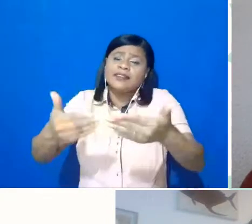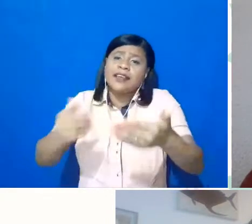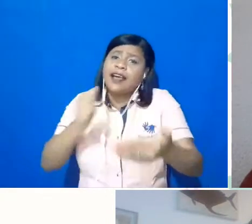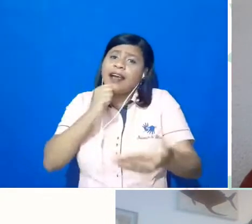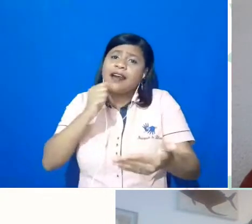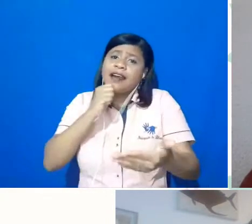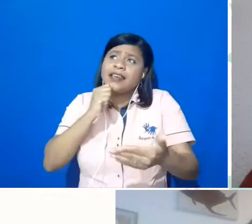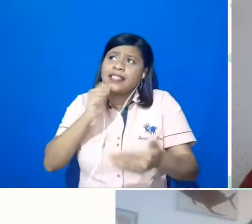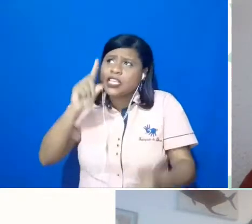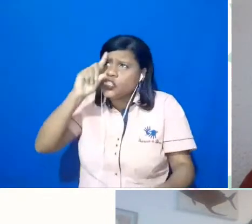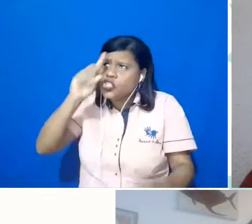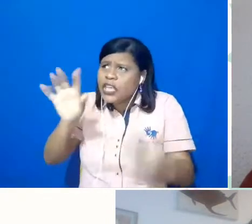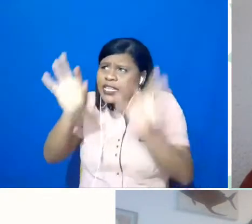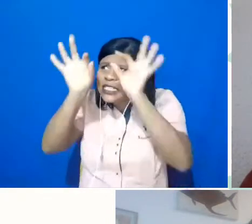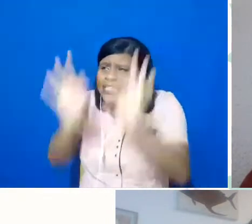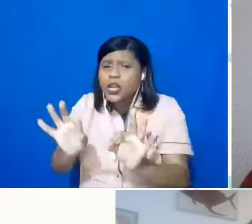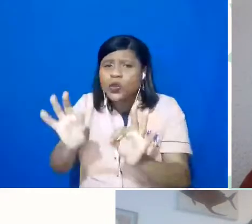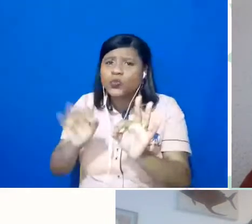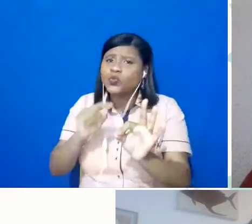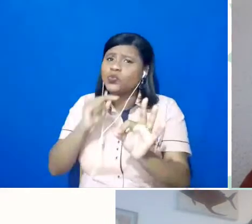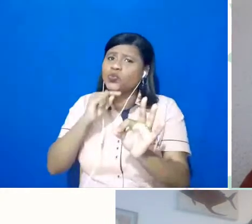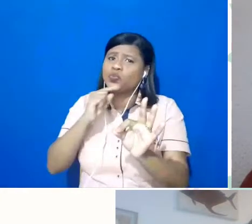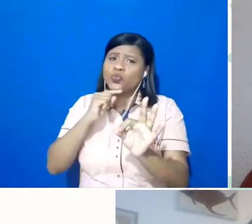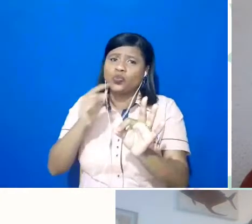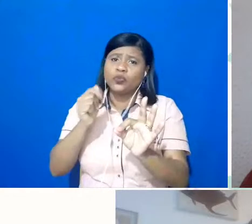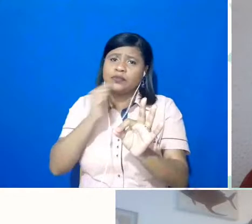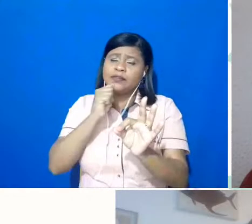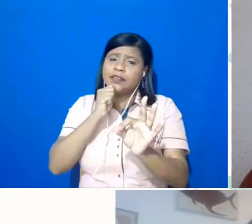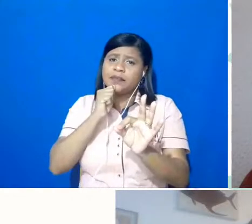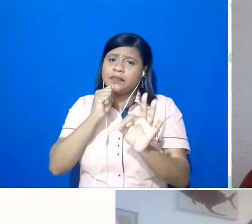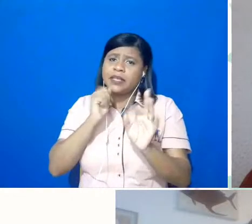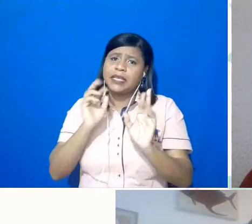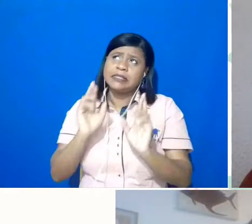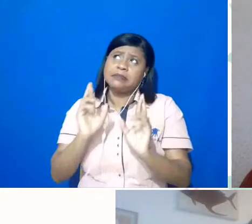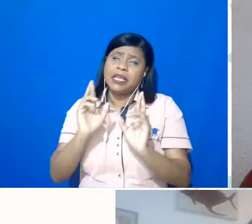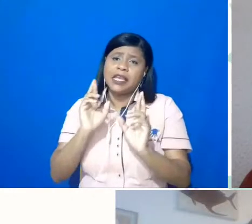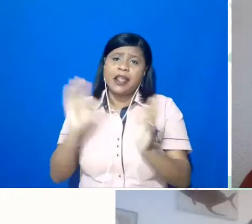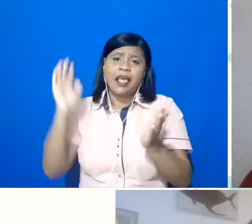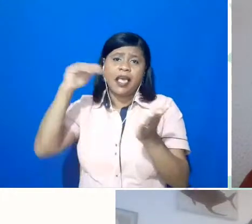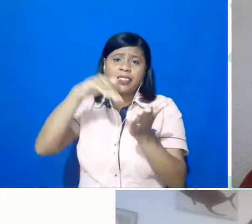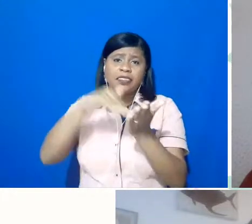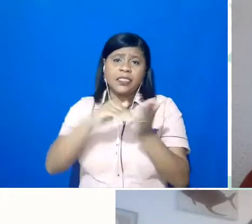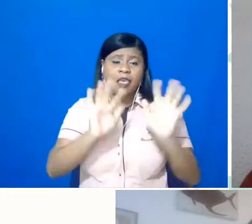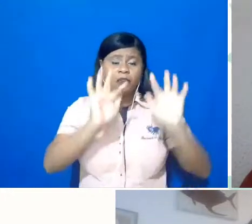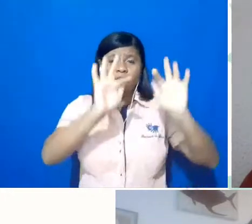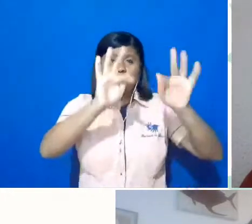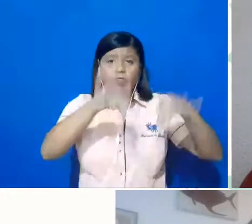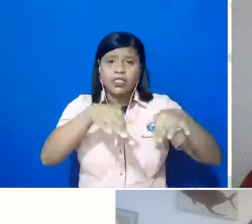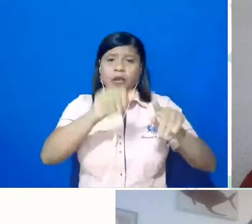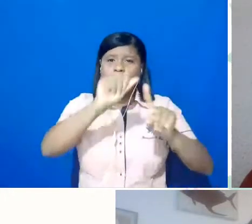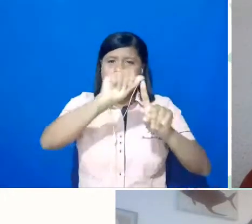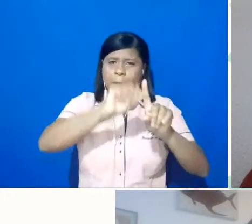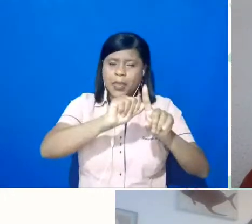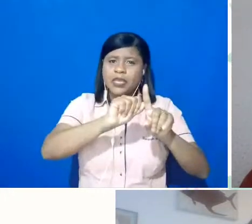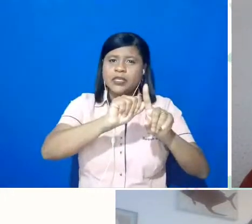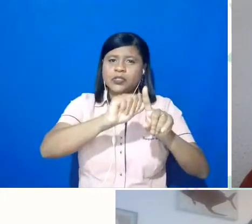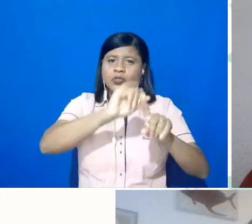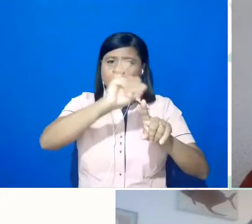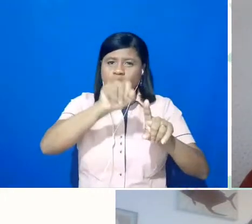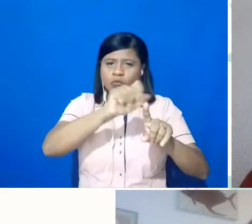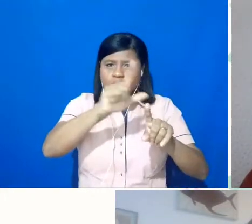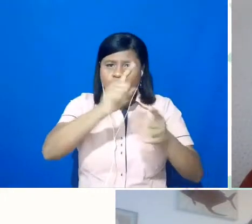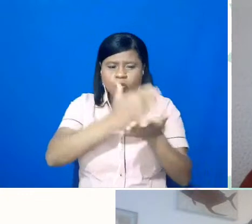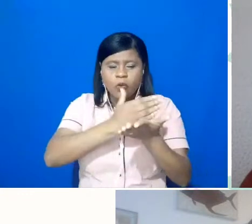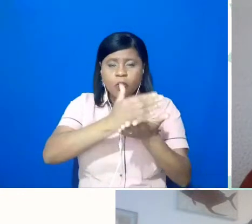específica para isso, a gente espera aí, enfim, até o fim do mês, agora de julho, começo do mês de agosto, que a gente tem aí